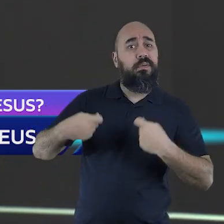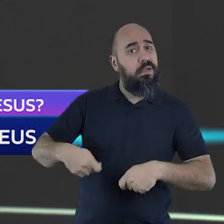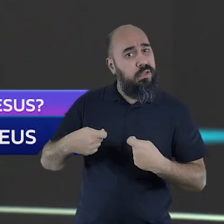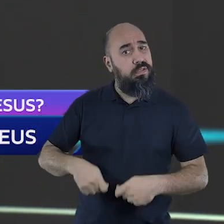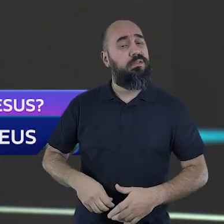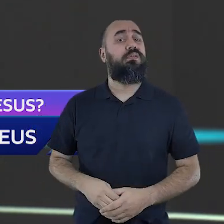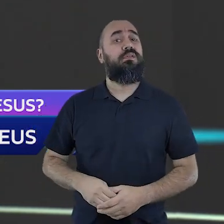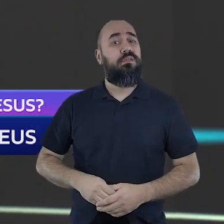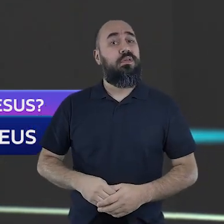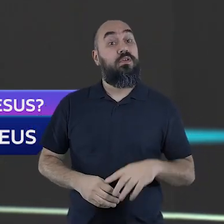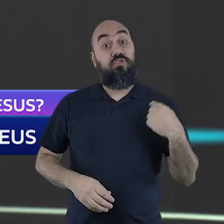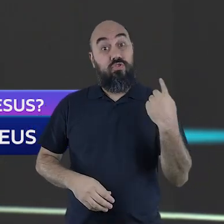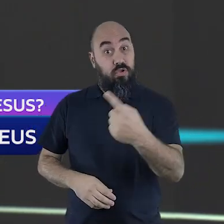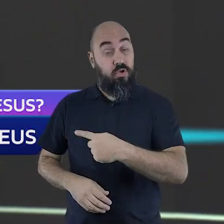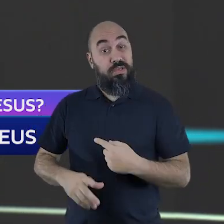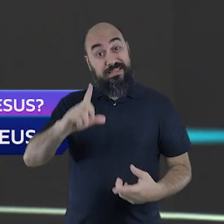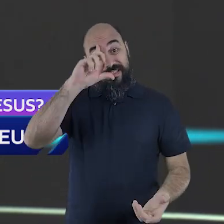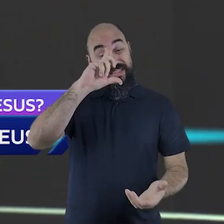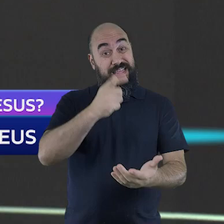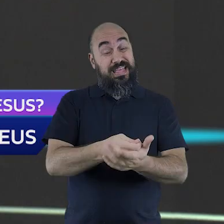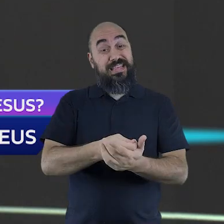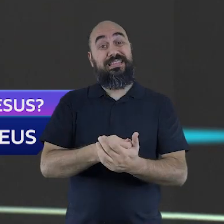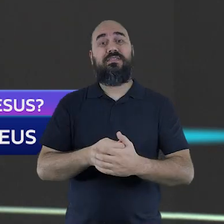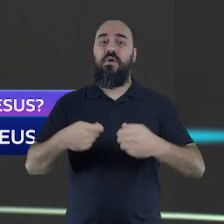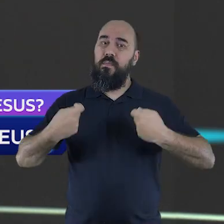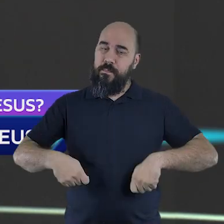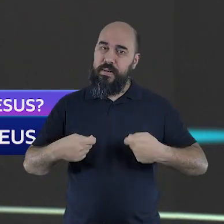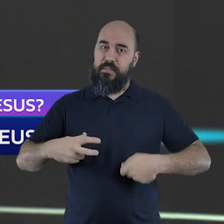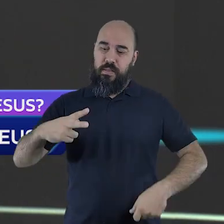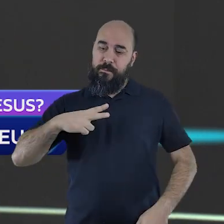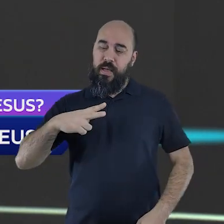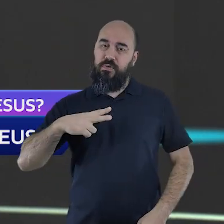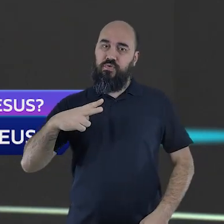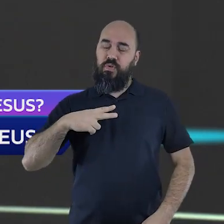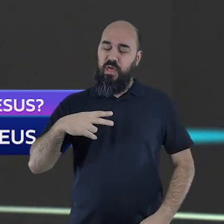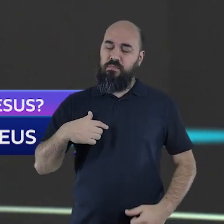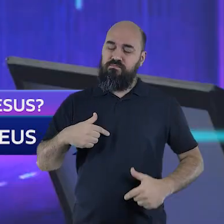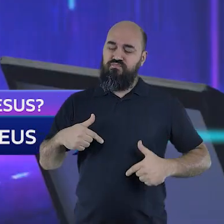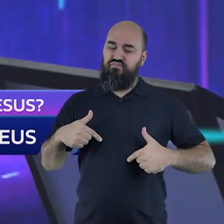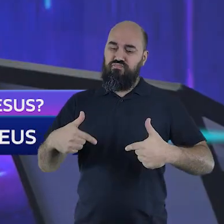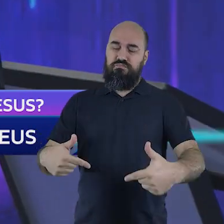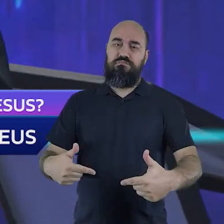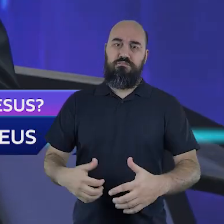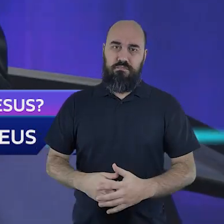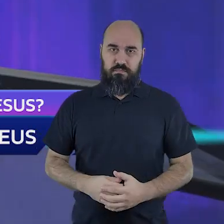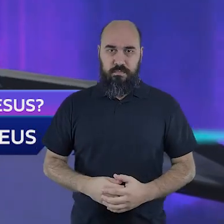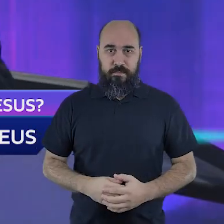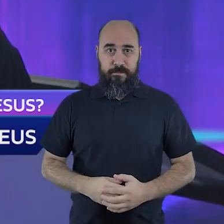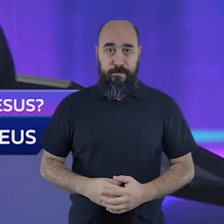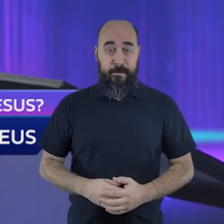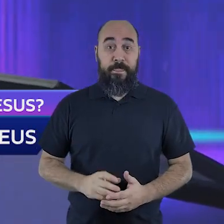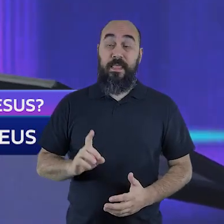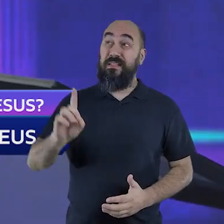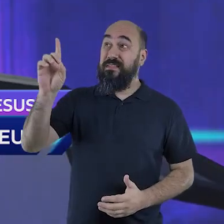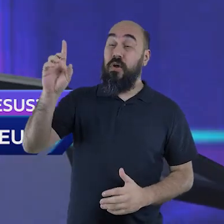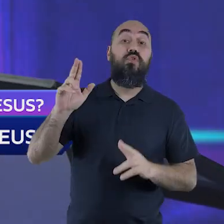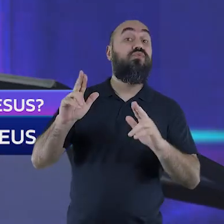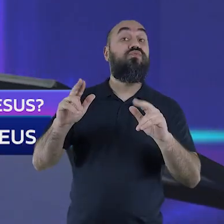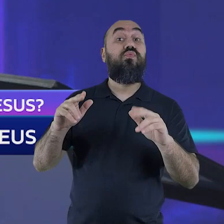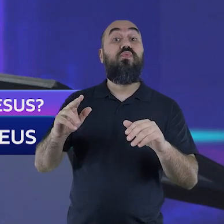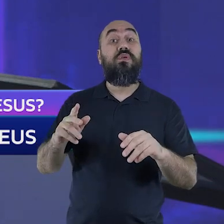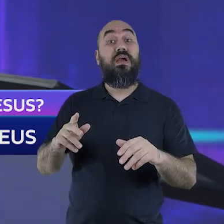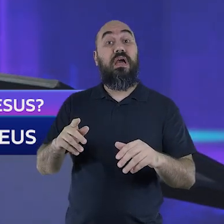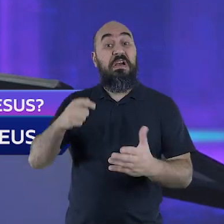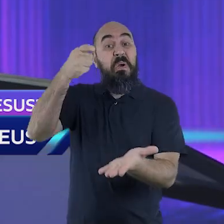que cada pessoa deve tomar particularmente. Deus nunca nos força a